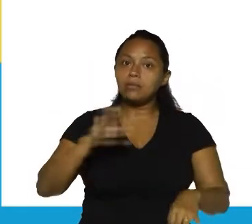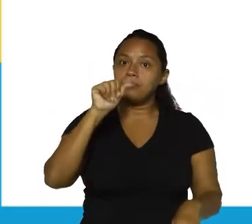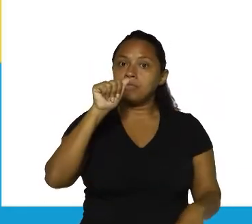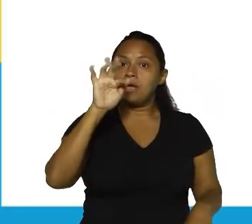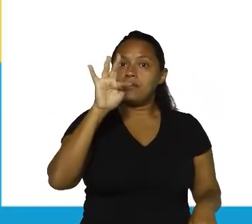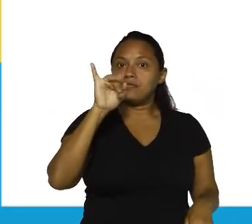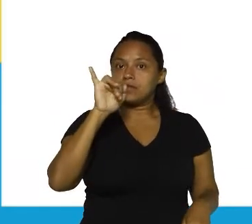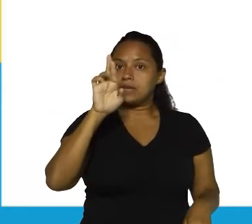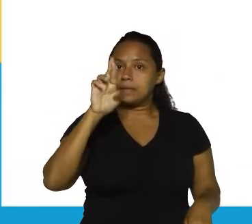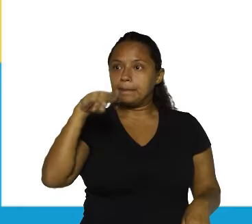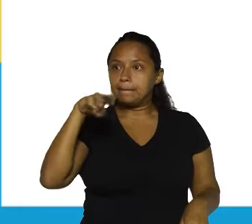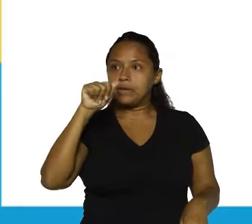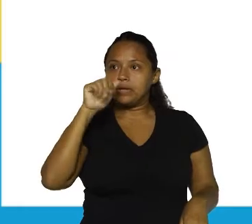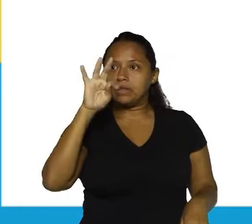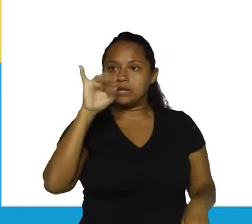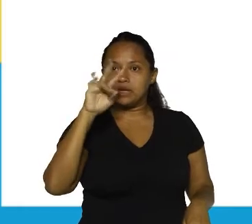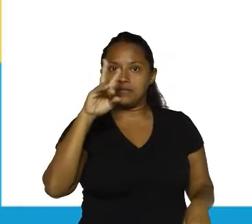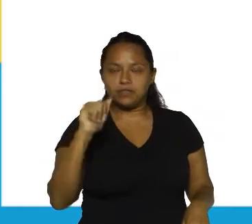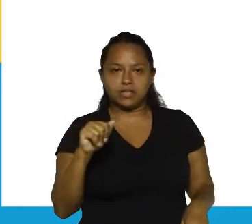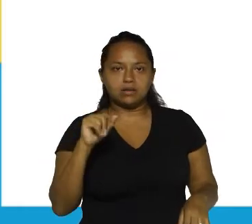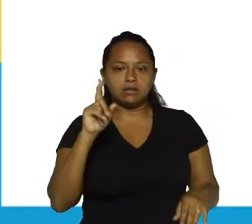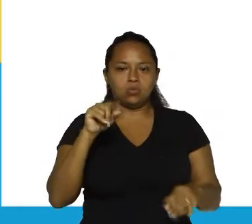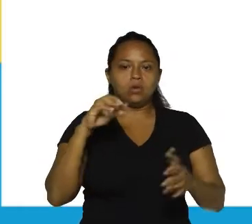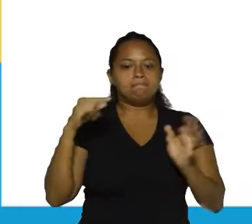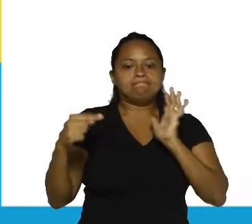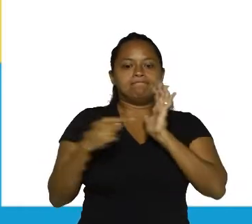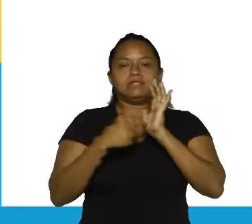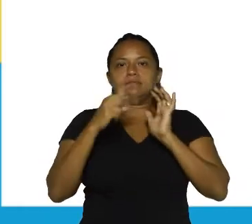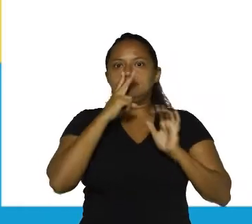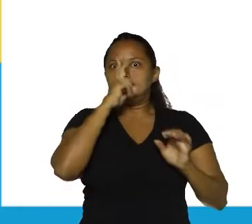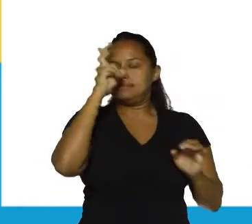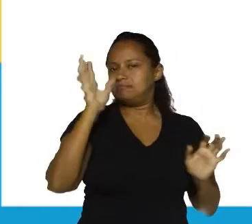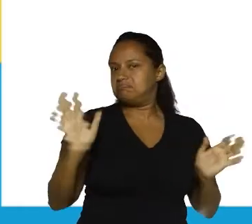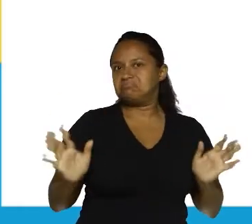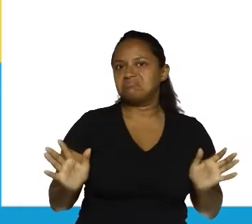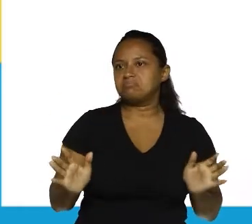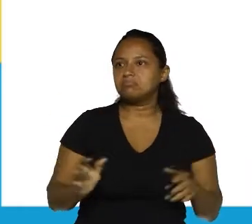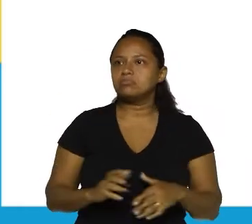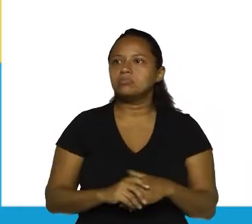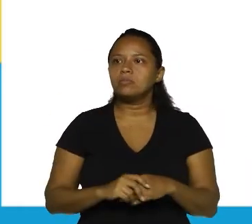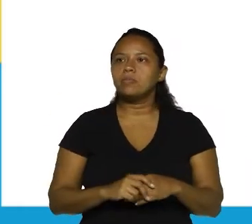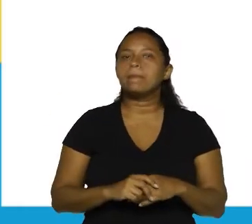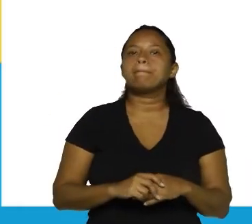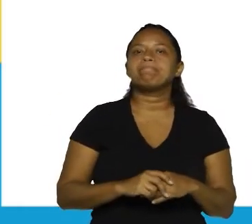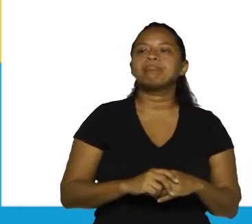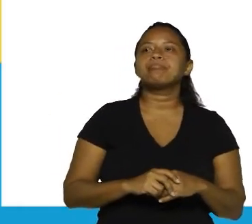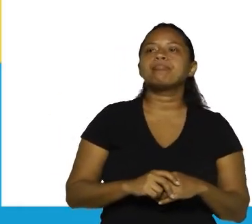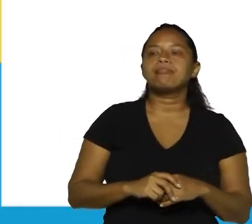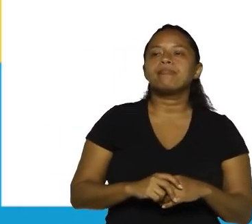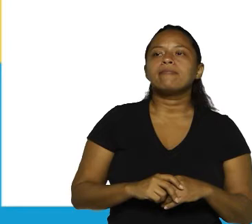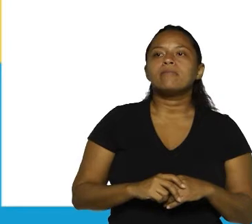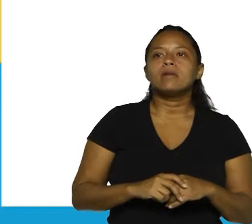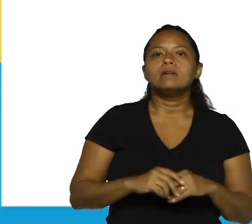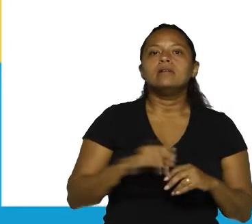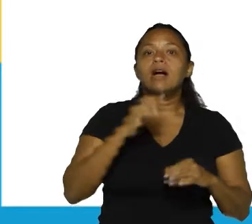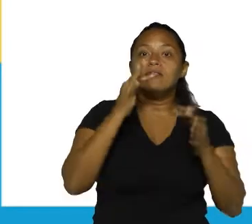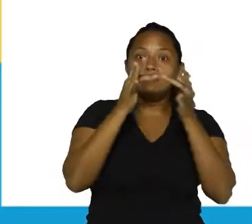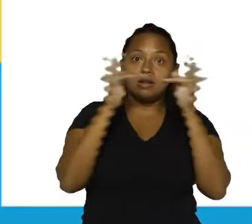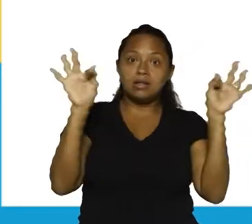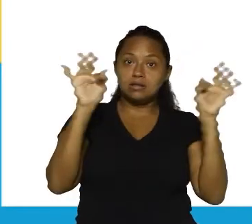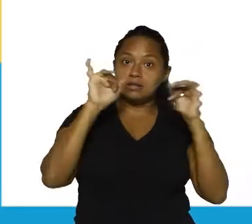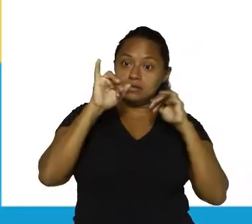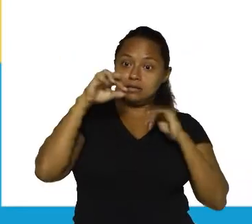ponto final. Não tem essa ideia da entonação com mais ênfase. Ok? Está na forma afirmativa. A frase